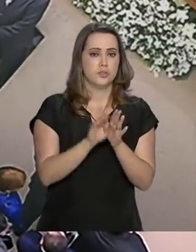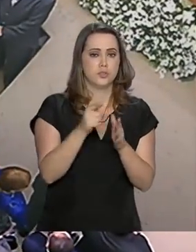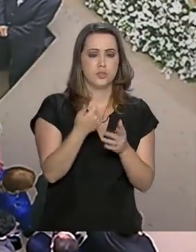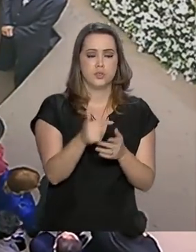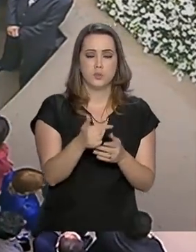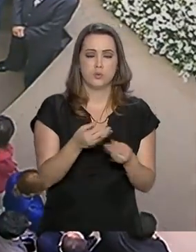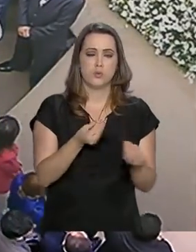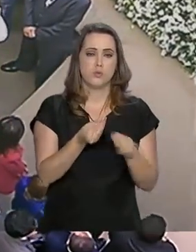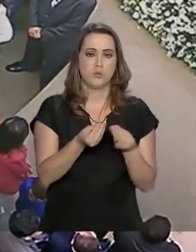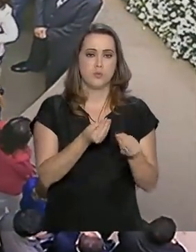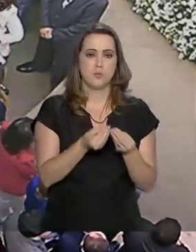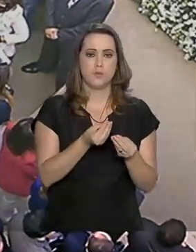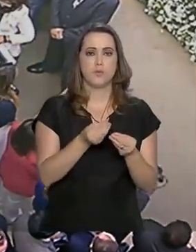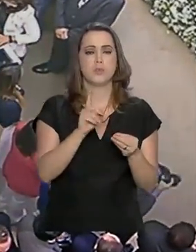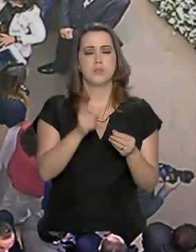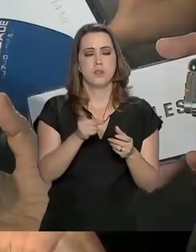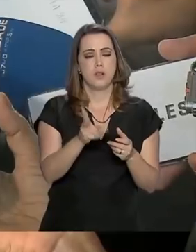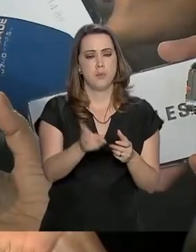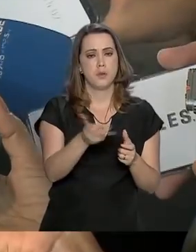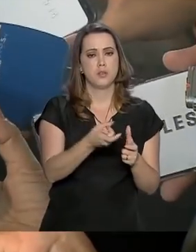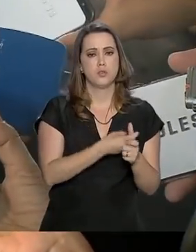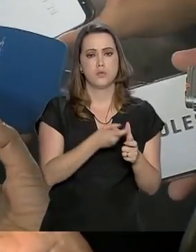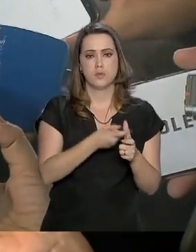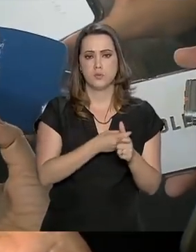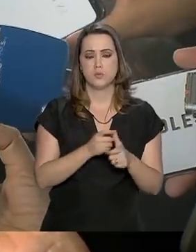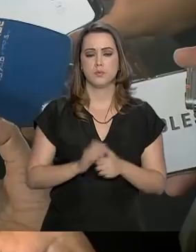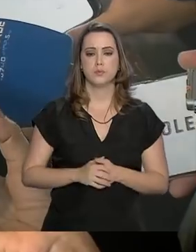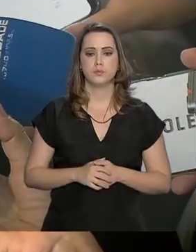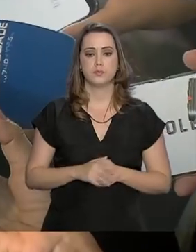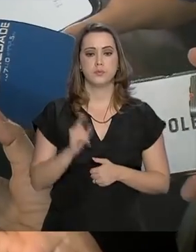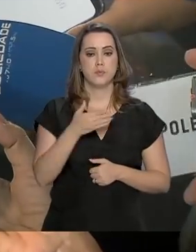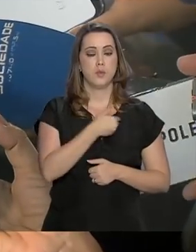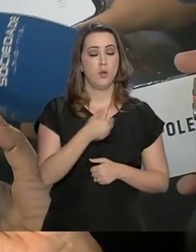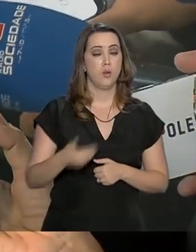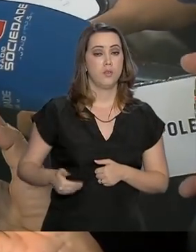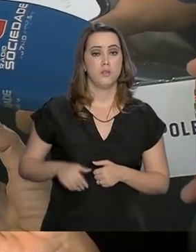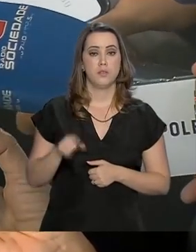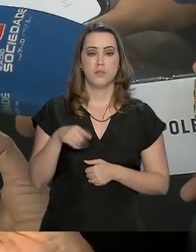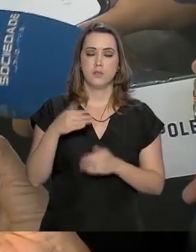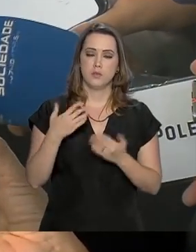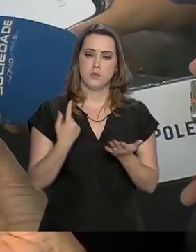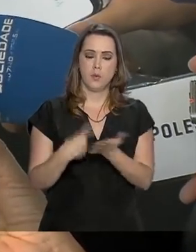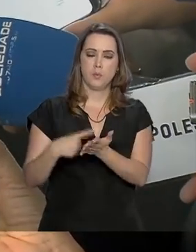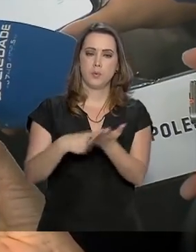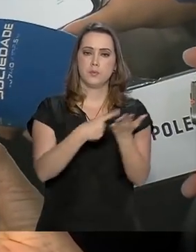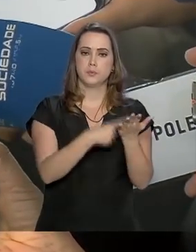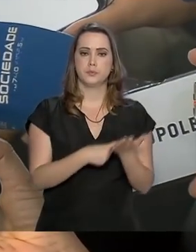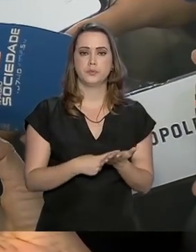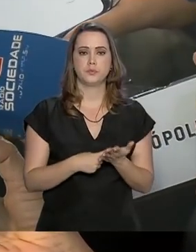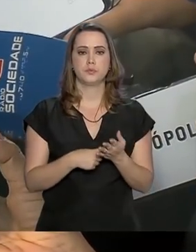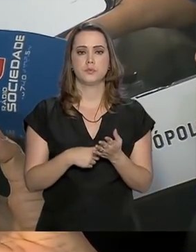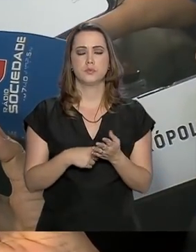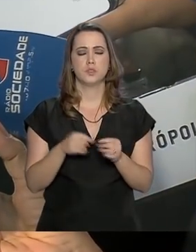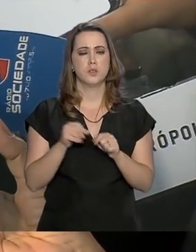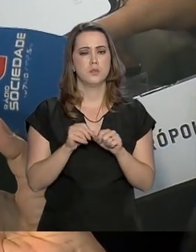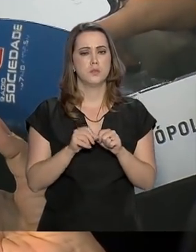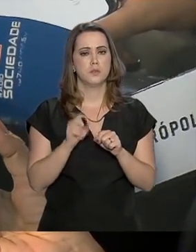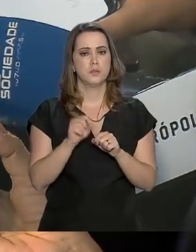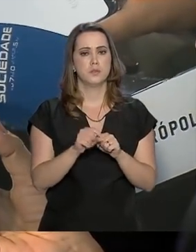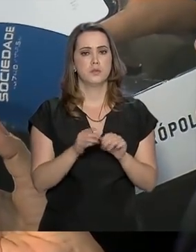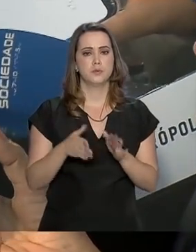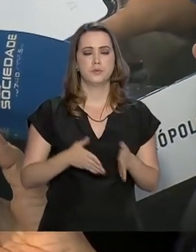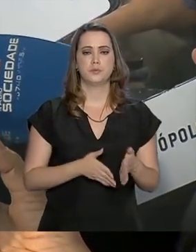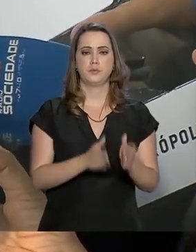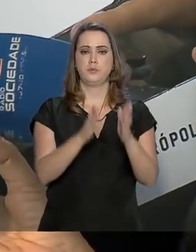insustentável inadimplência. Vai ser um governo que vai cumprir o compromisso que ele firmou nas